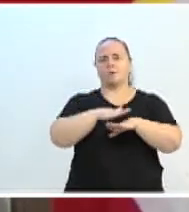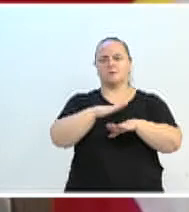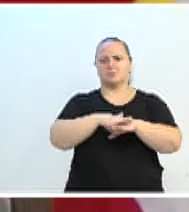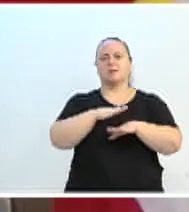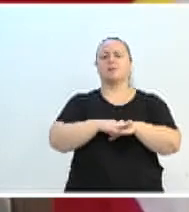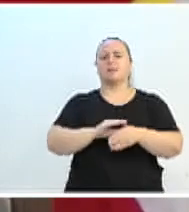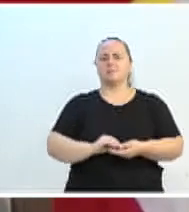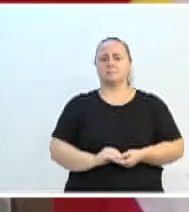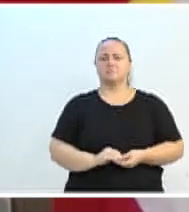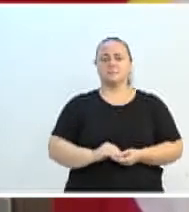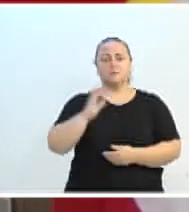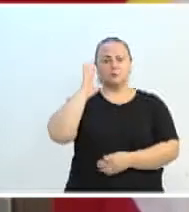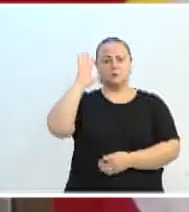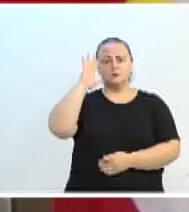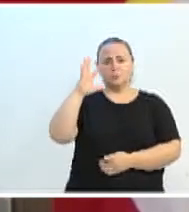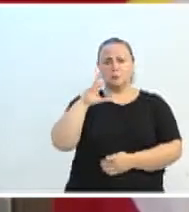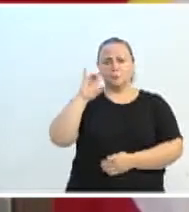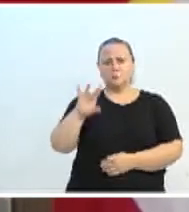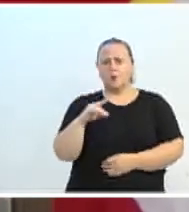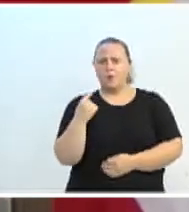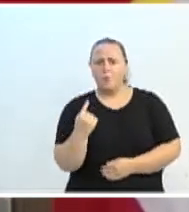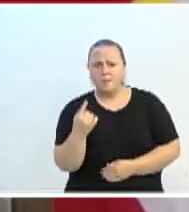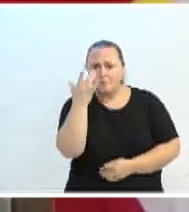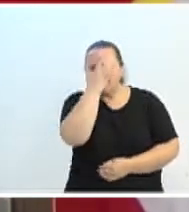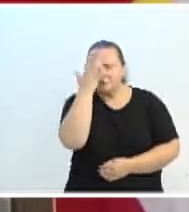é só um sonho de vocês, esse sonho também é nosso. Obrigada, presidente. presidente.